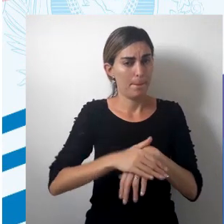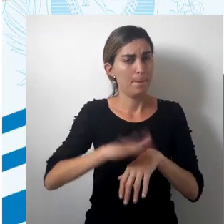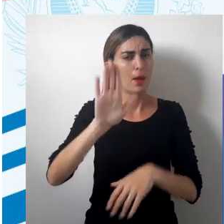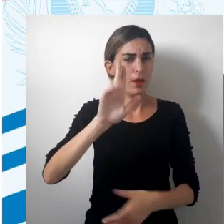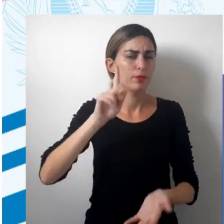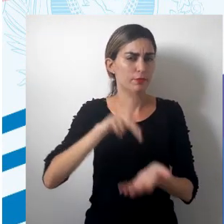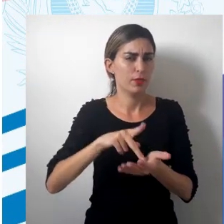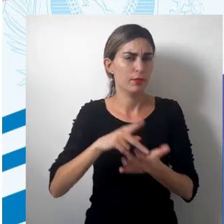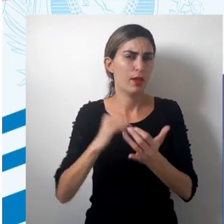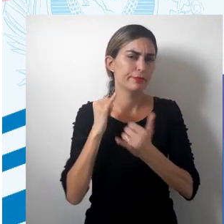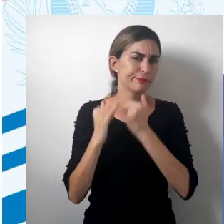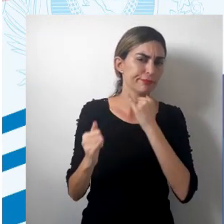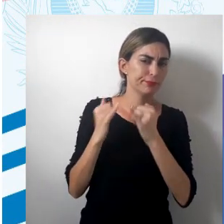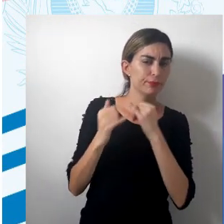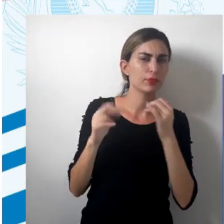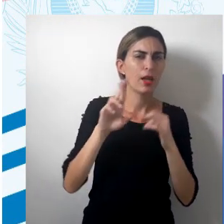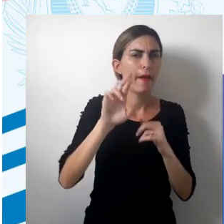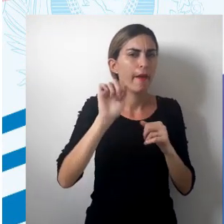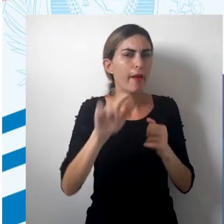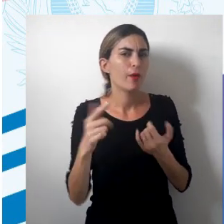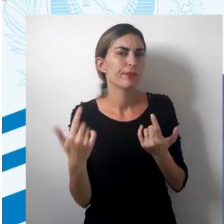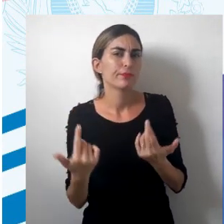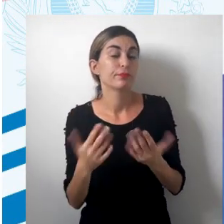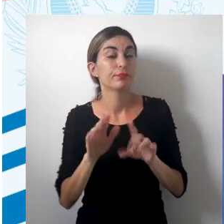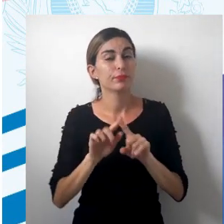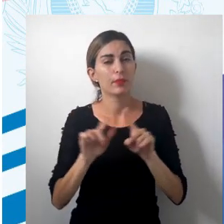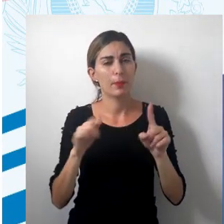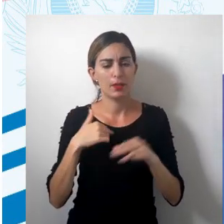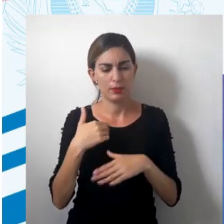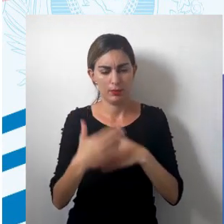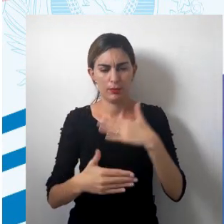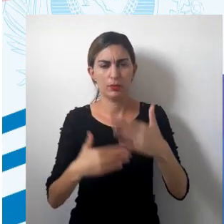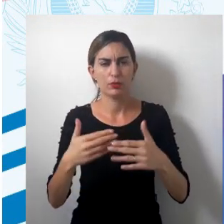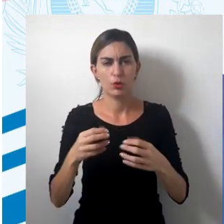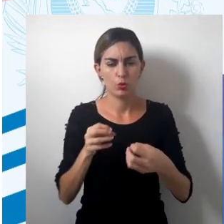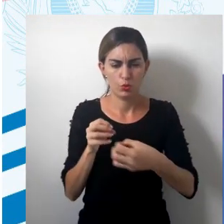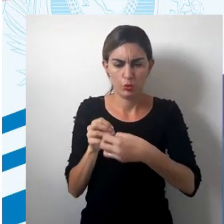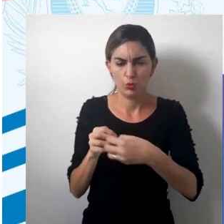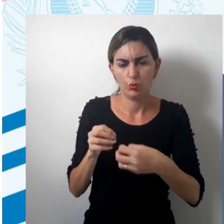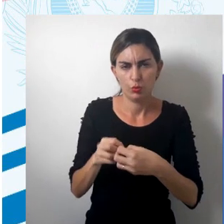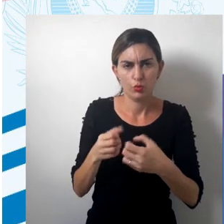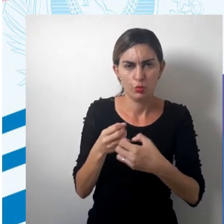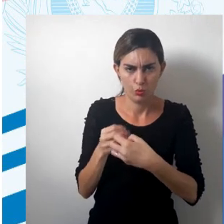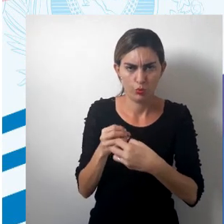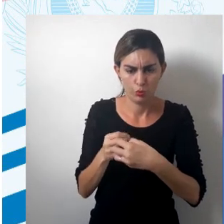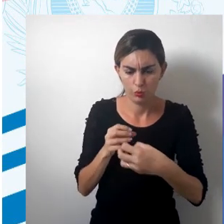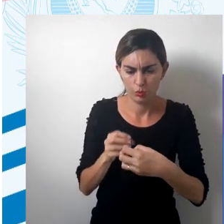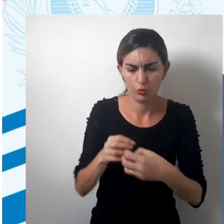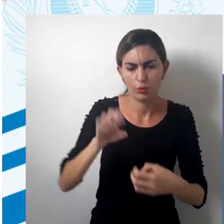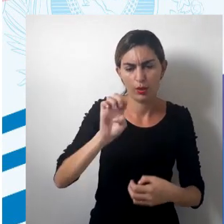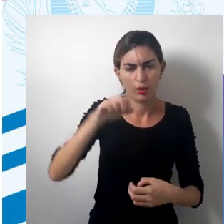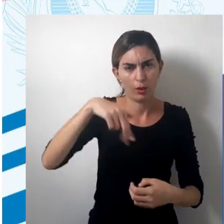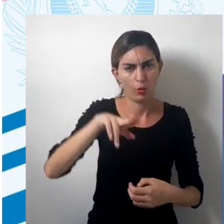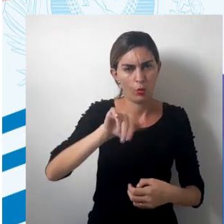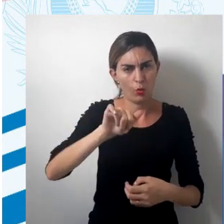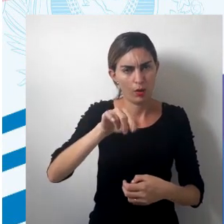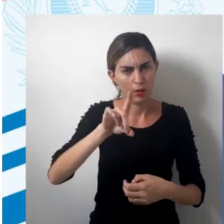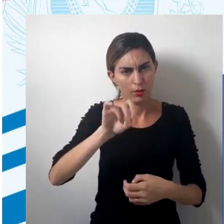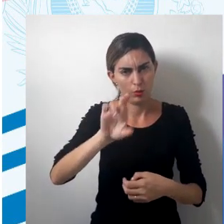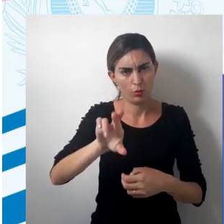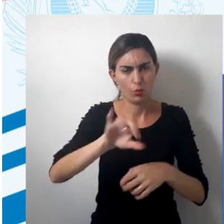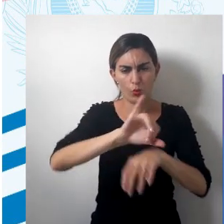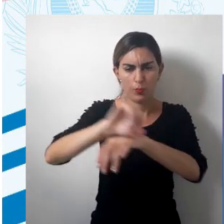mais veracidade, com muito mais proximidade, mas na medida em que ela se aproxima do Equador ou ela se aproxima dos polos,